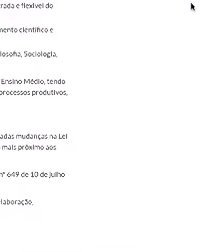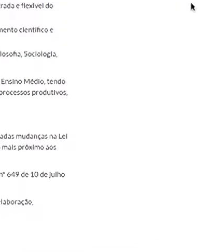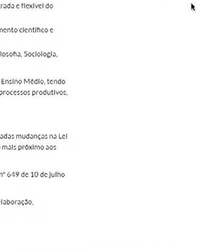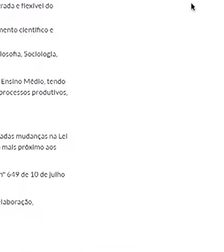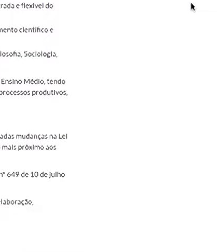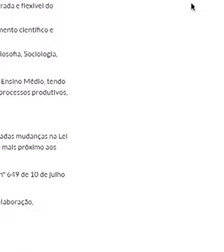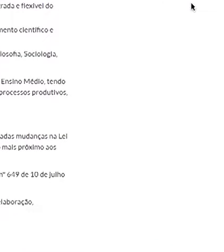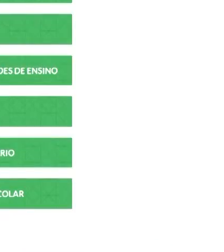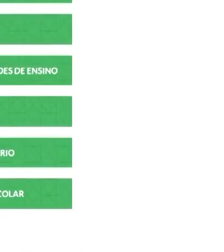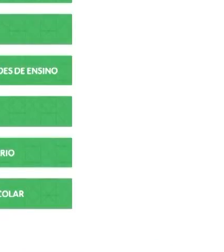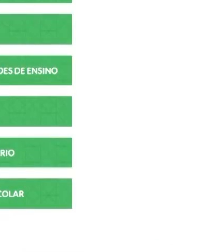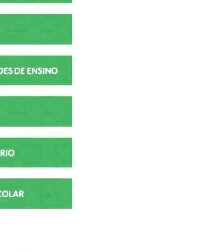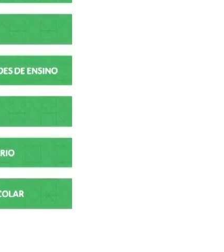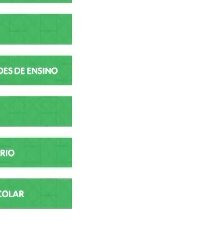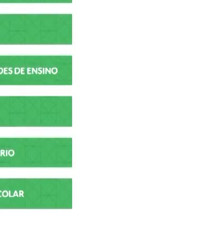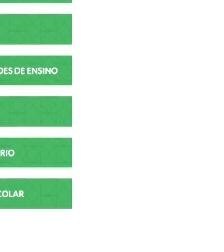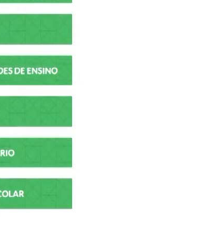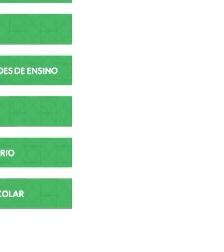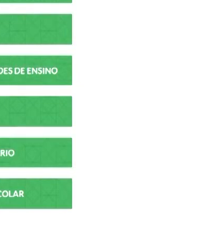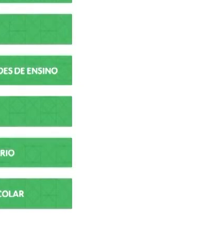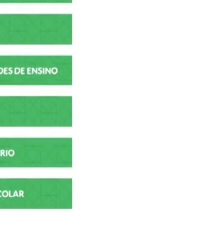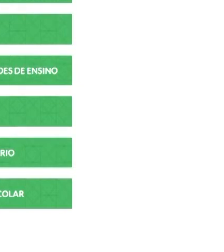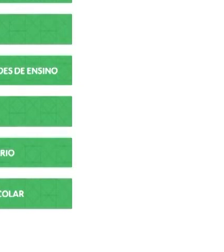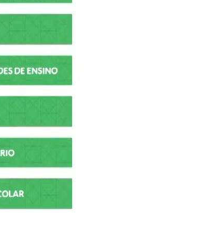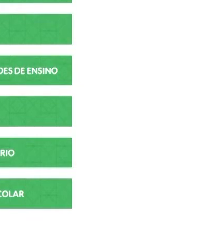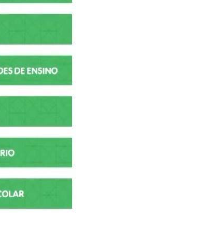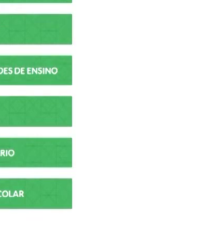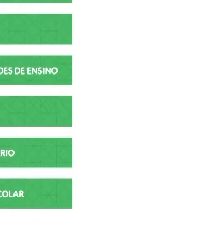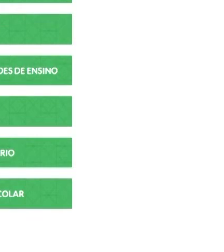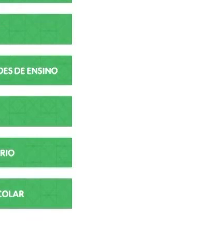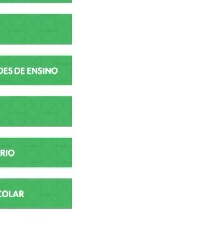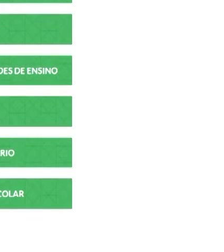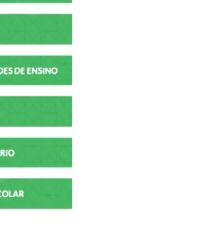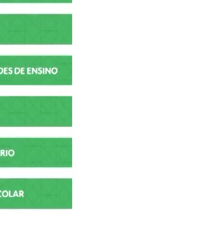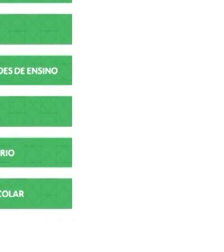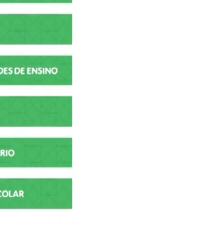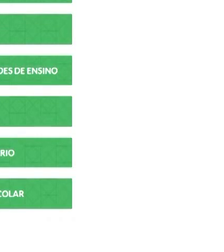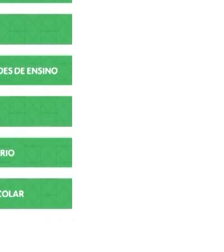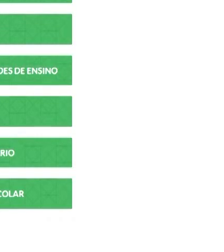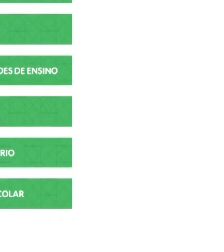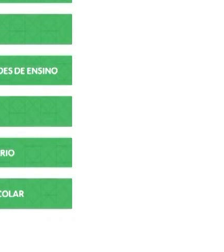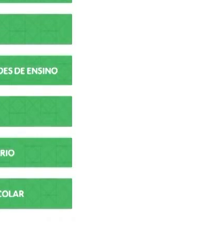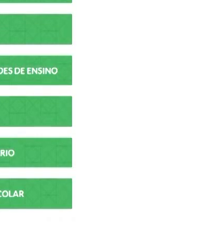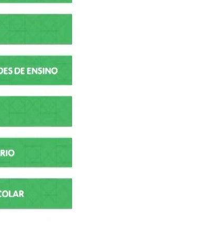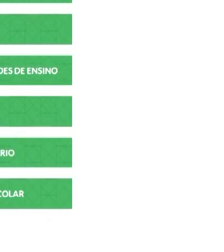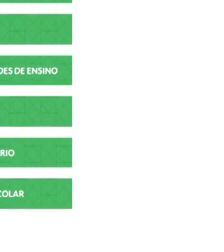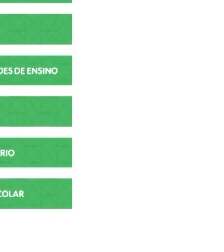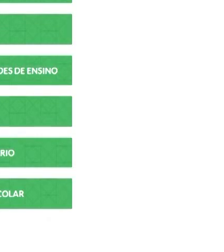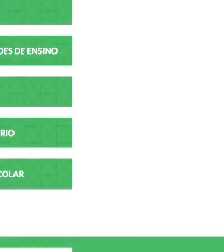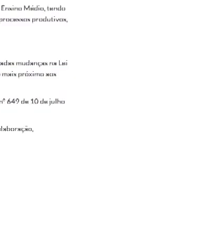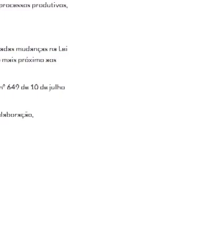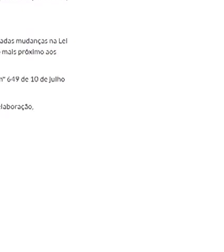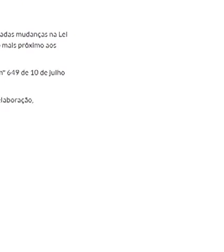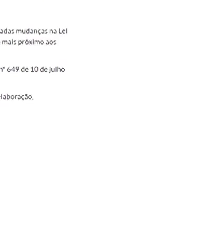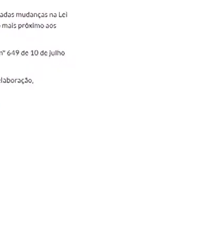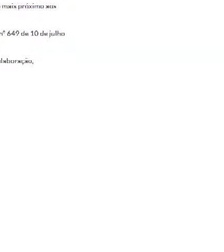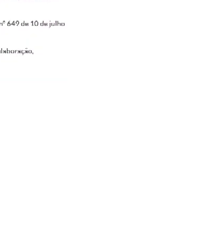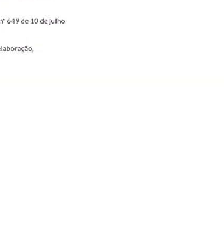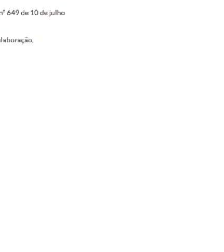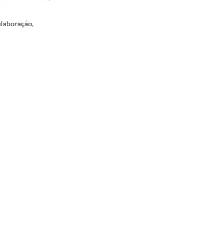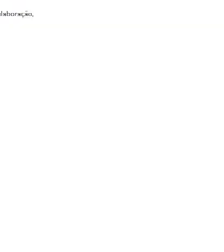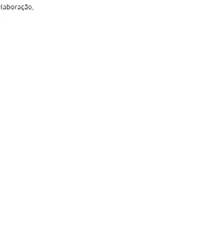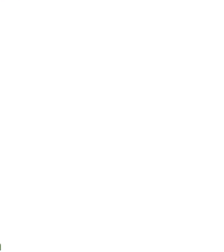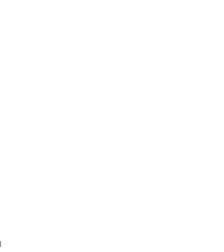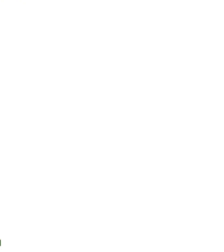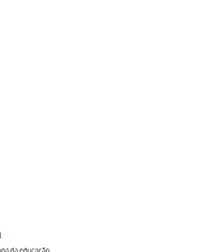Lá são divulgadas todas as novidades sobre investimentos, novas ações da Secretaria e do Governo do Estado, cursos